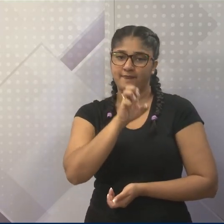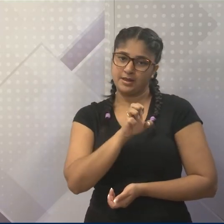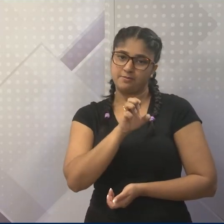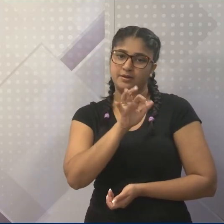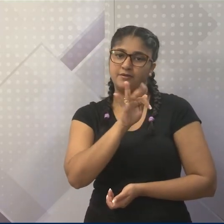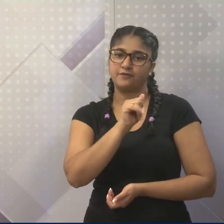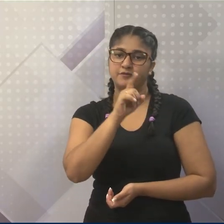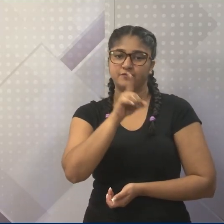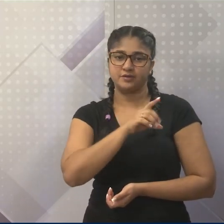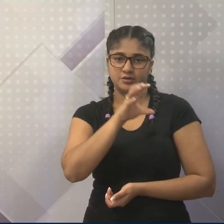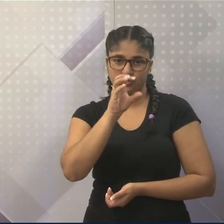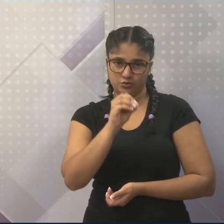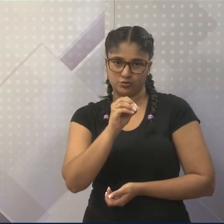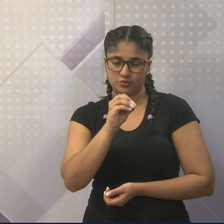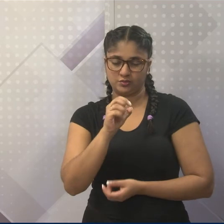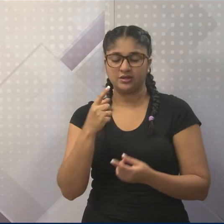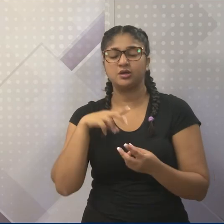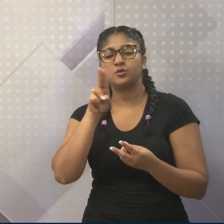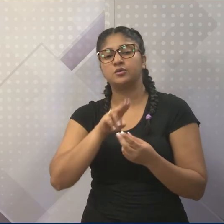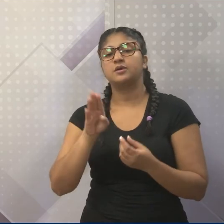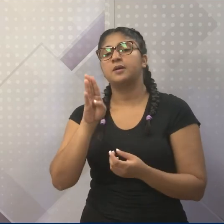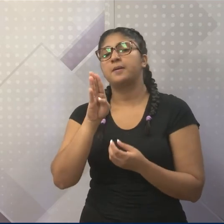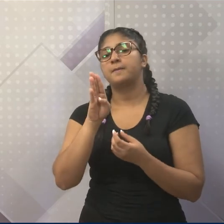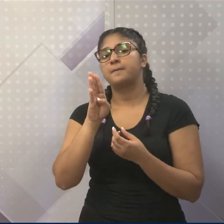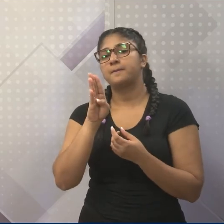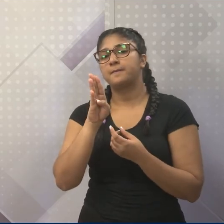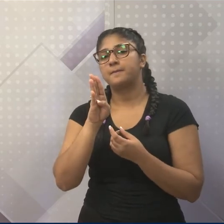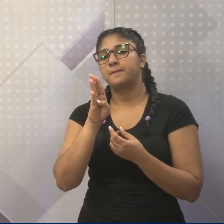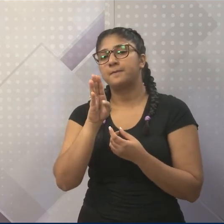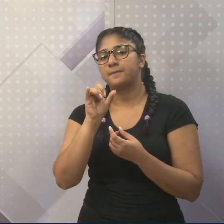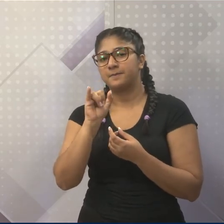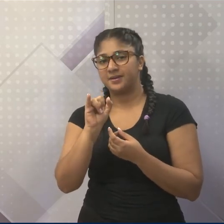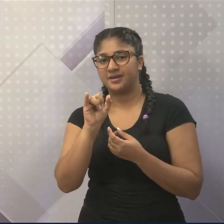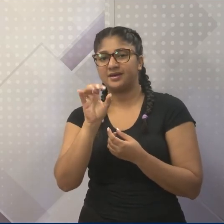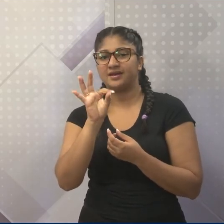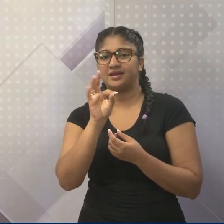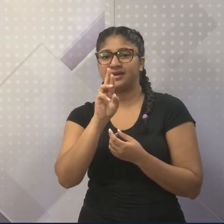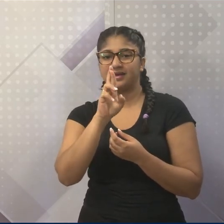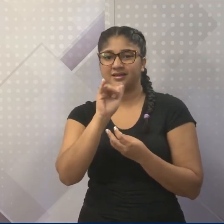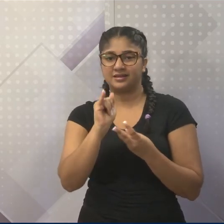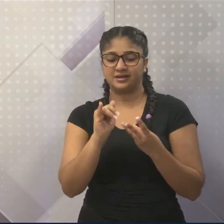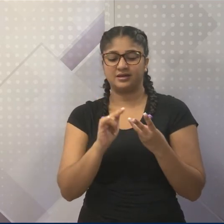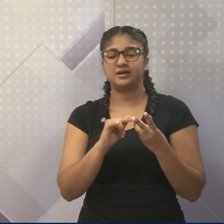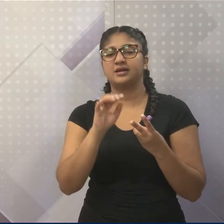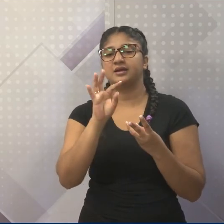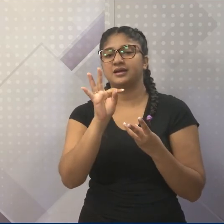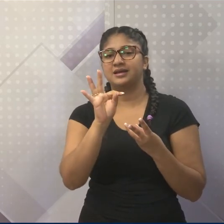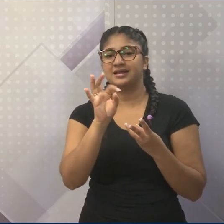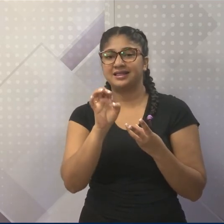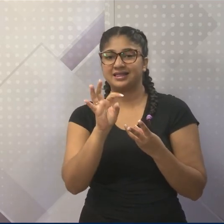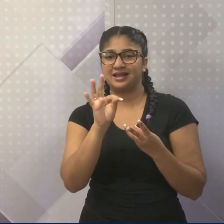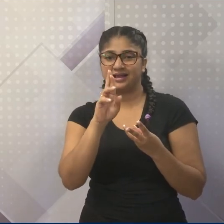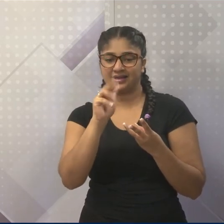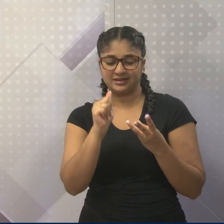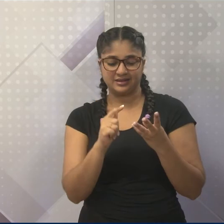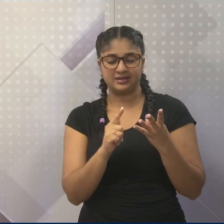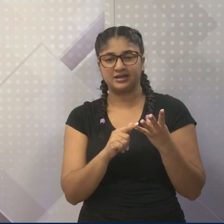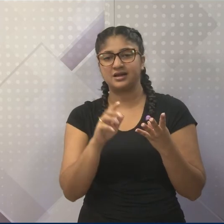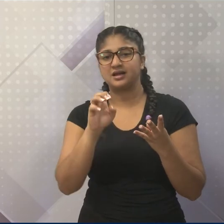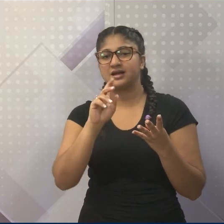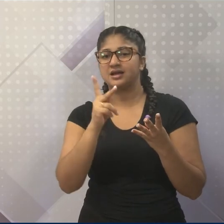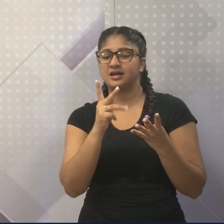esportes. Bi, tri, tetra. Não diga treta não, pessoal. É tetra, penta, hexa